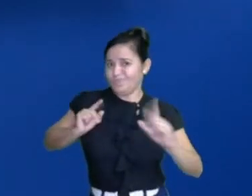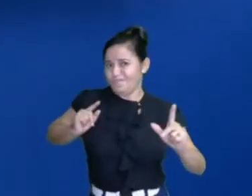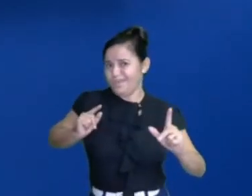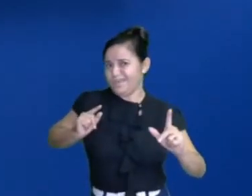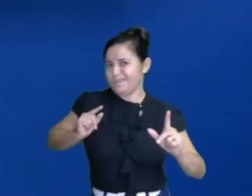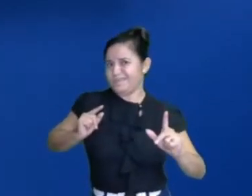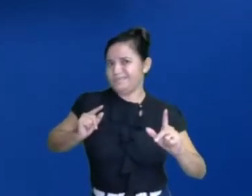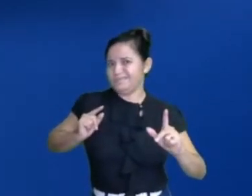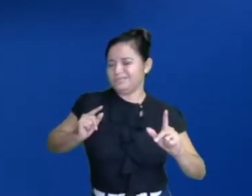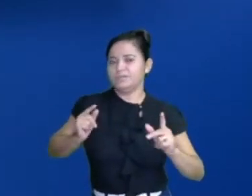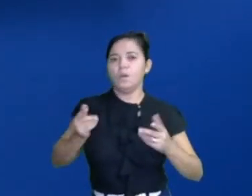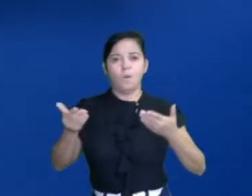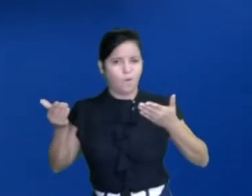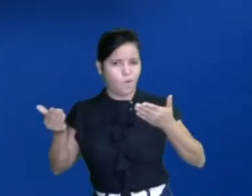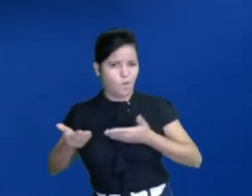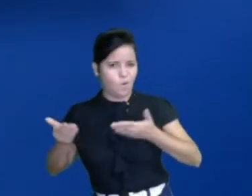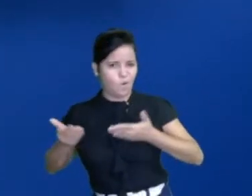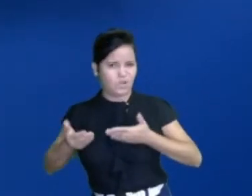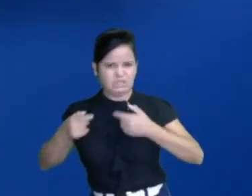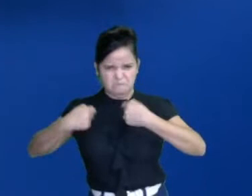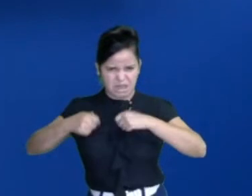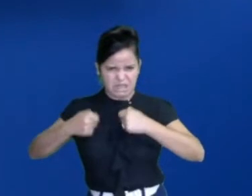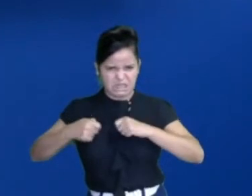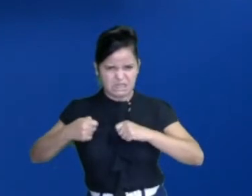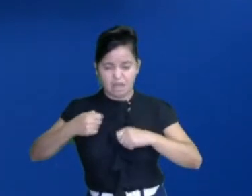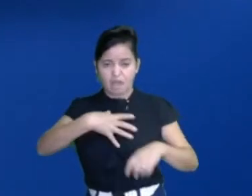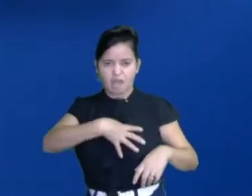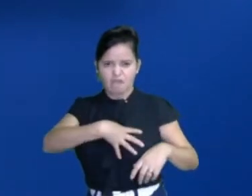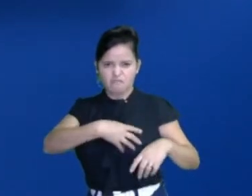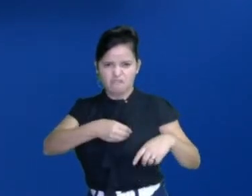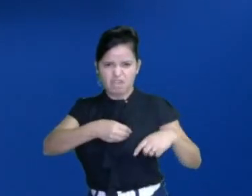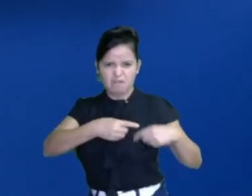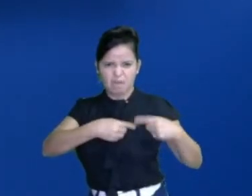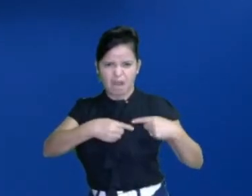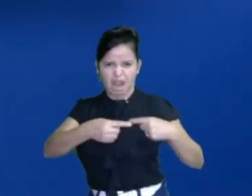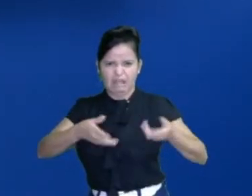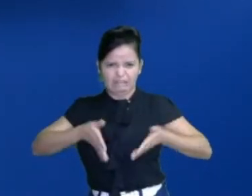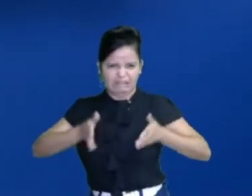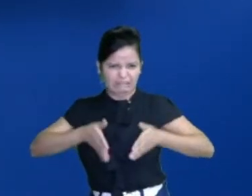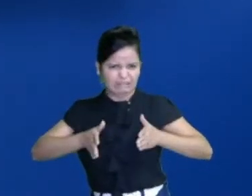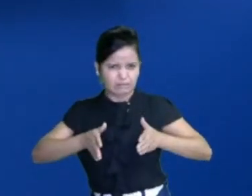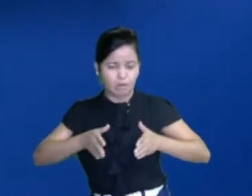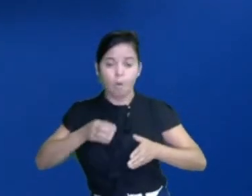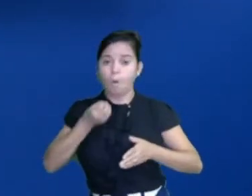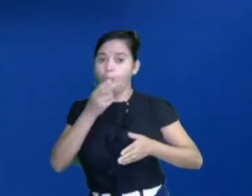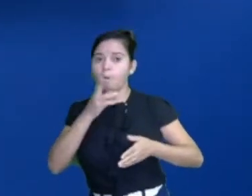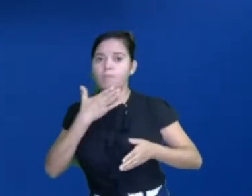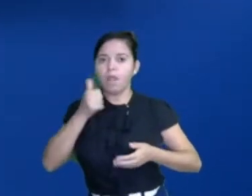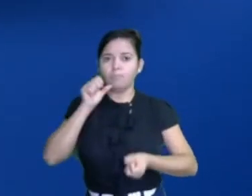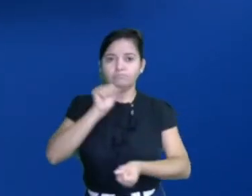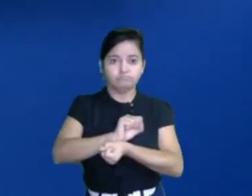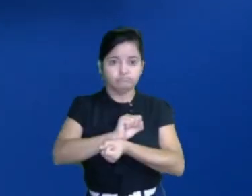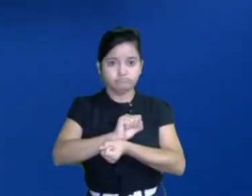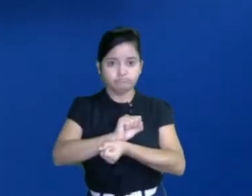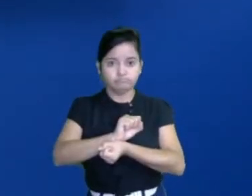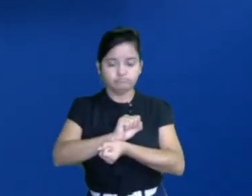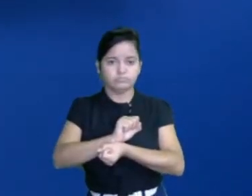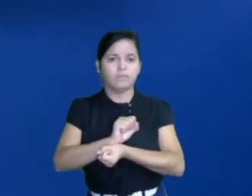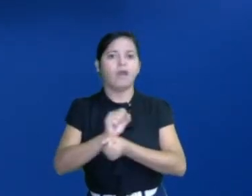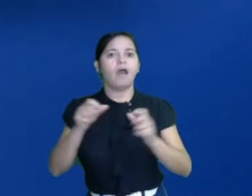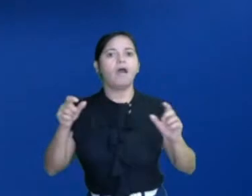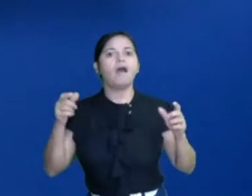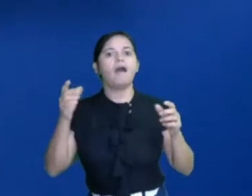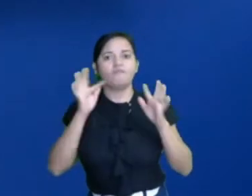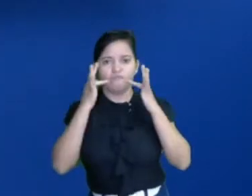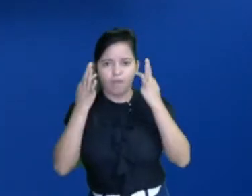realmente é necessário ter mais filhos? Ou é bom parar por aqui? Então, as famílias estão